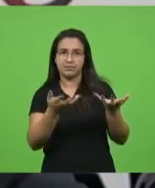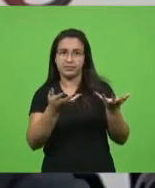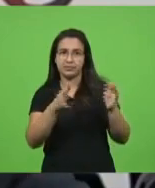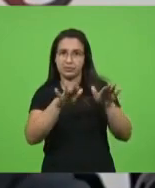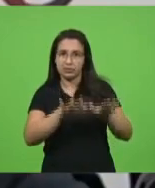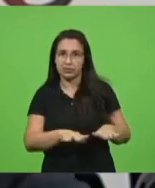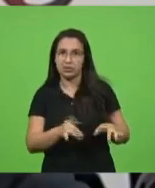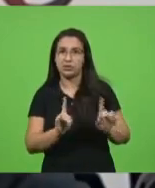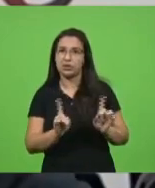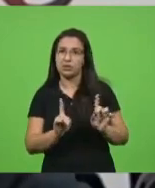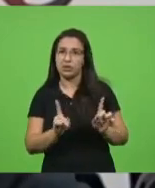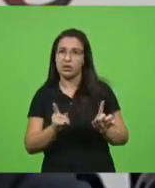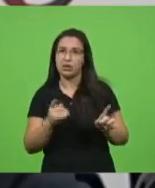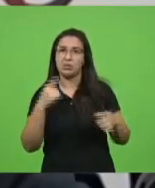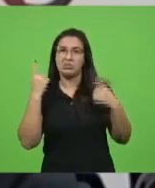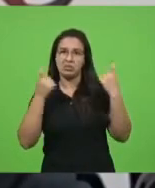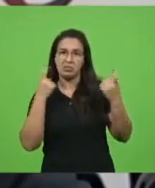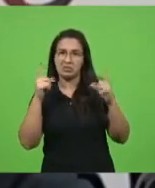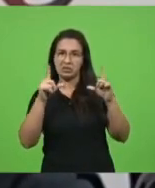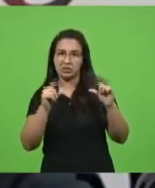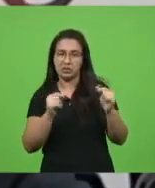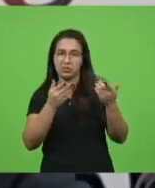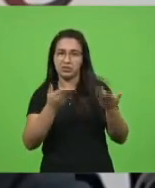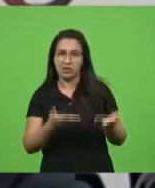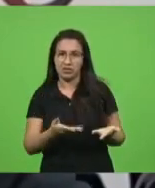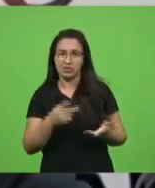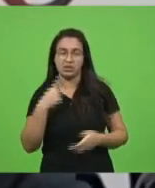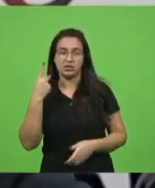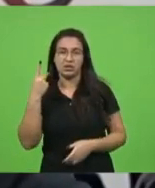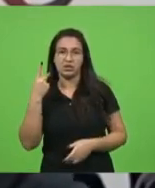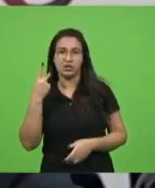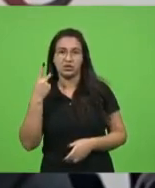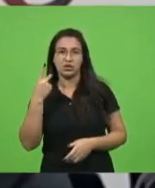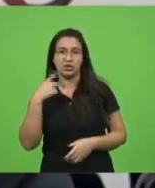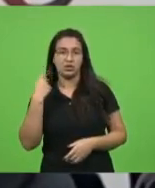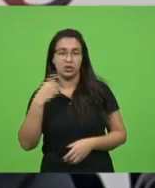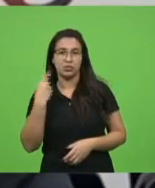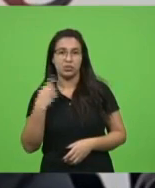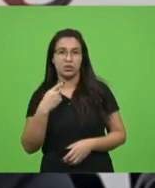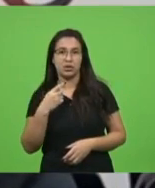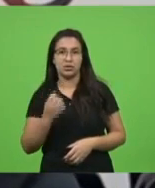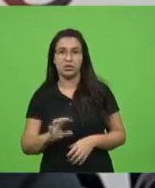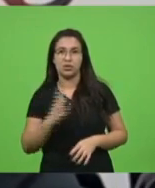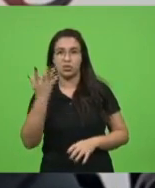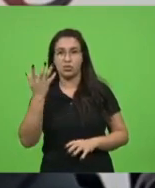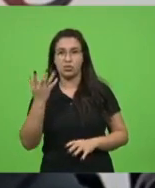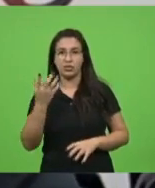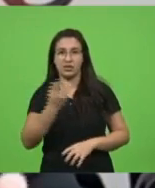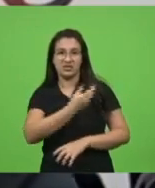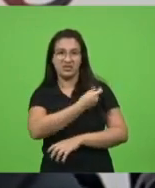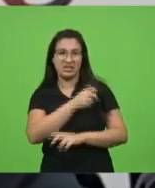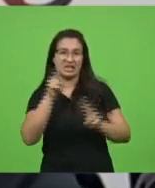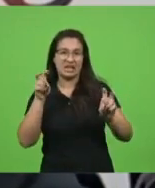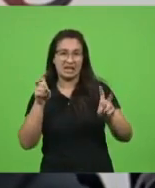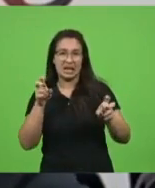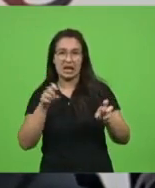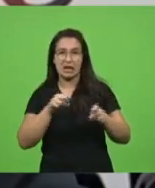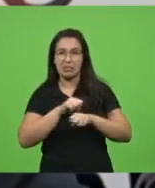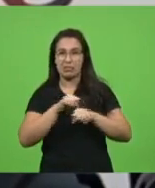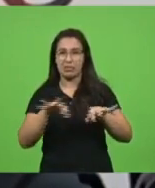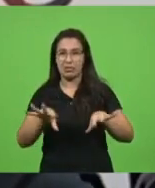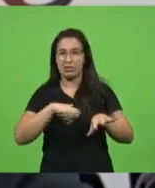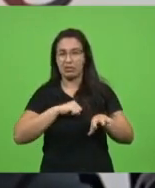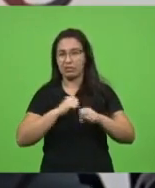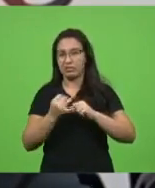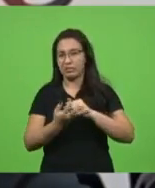continuarem se preocupando com toda essa situação que está acontecendo na pandemia, vacina e contaminação. Não, não